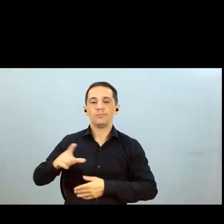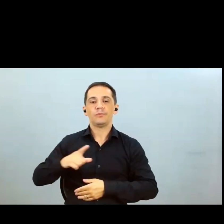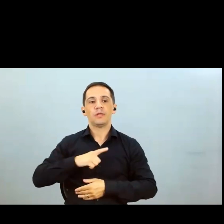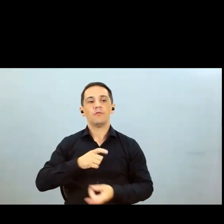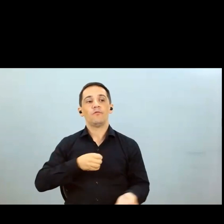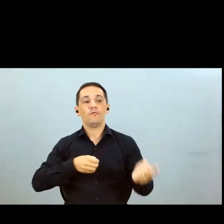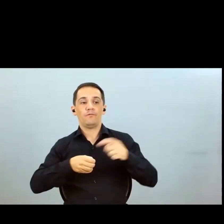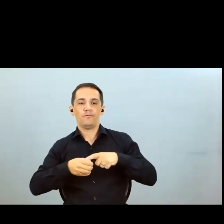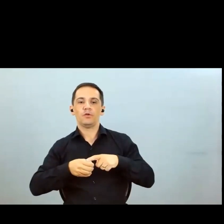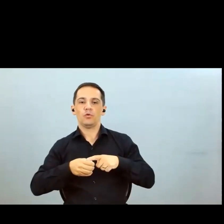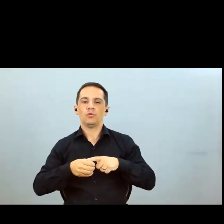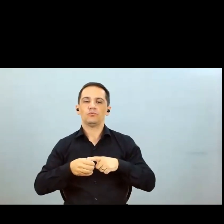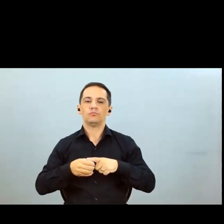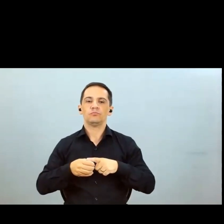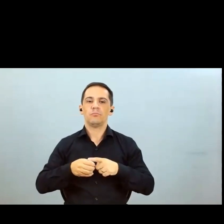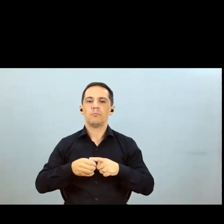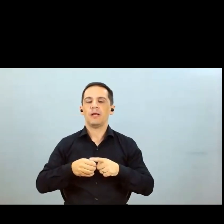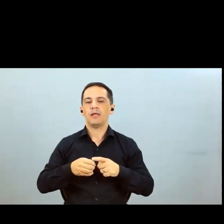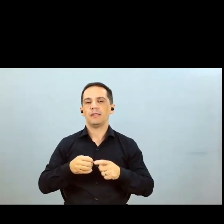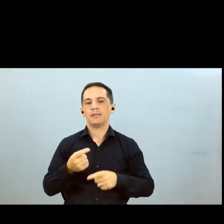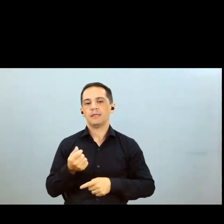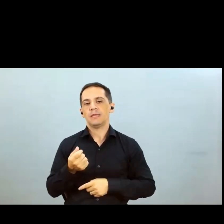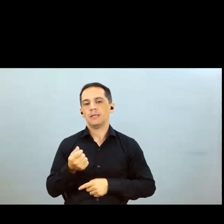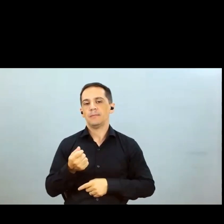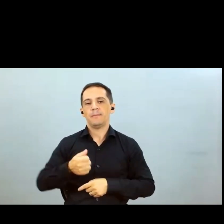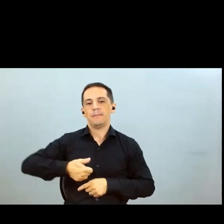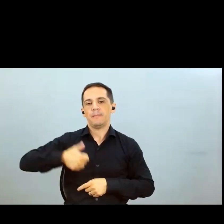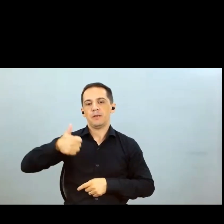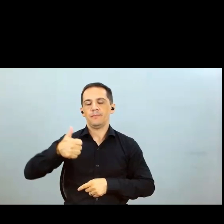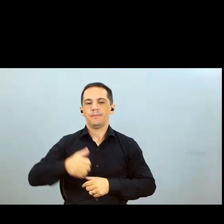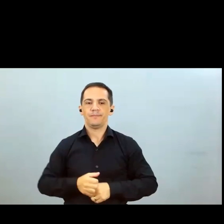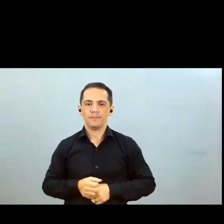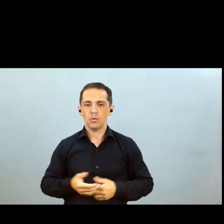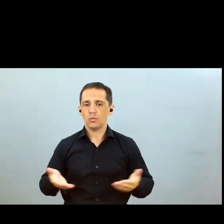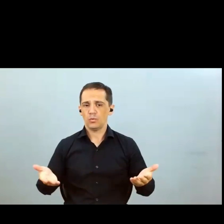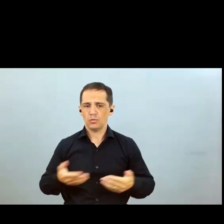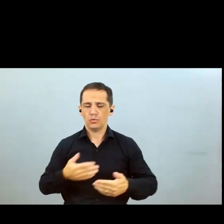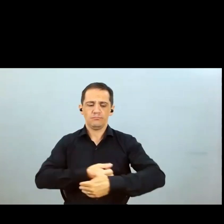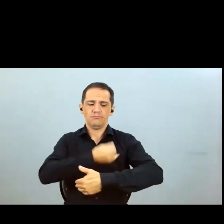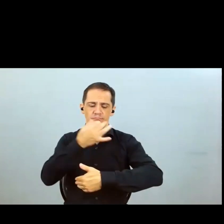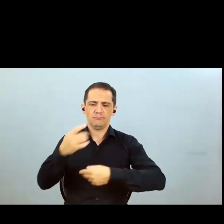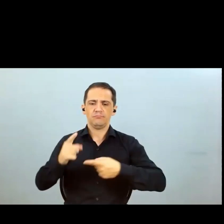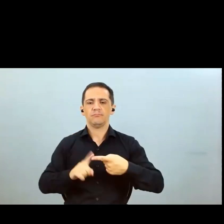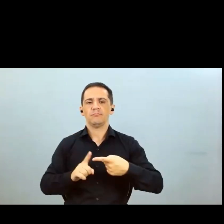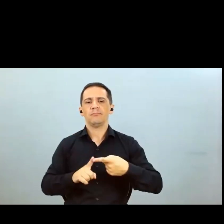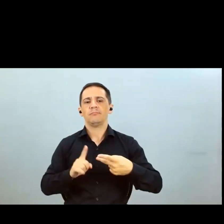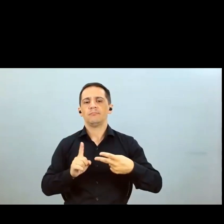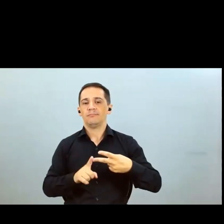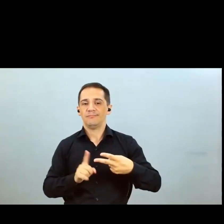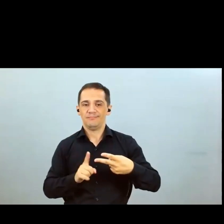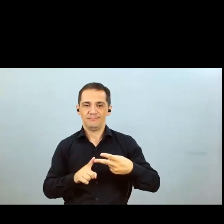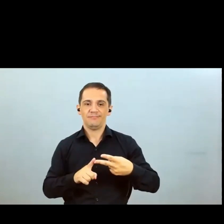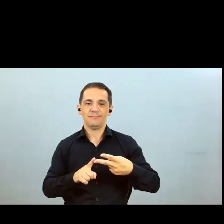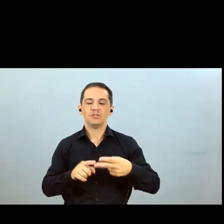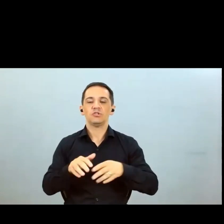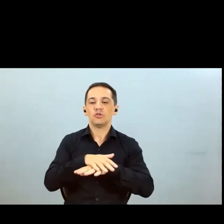esse é o futuro da semente então realmente hoje nós temos além da soja milho e algodão nós temos o quarto produto nosso que é a